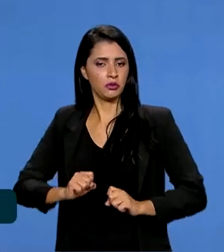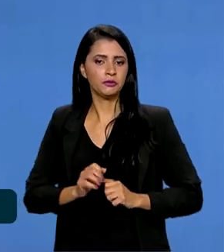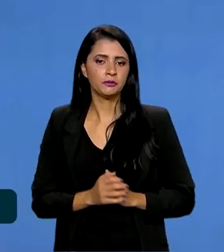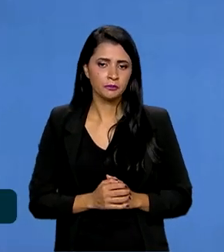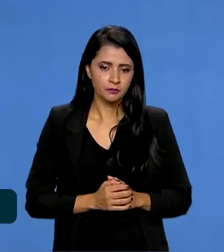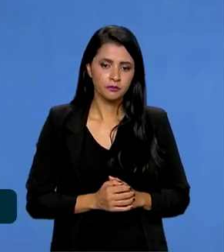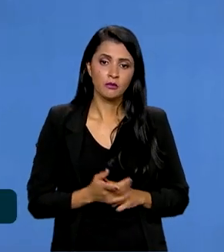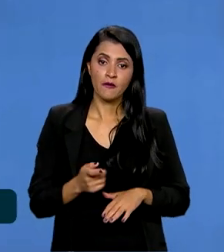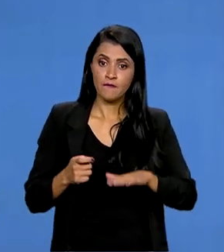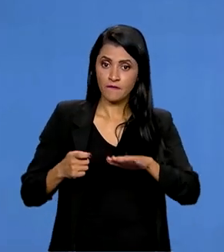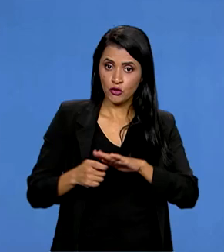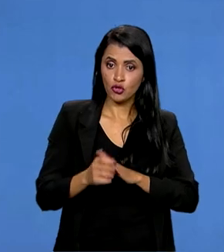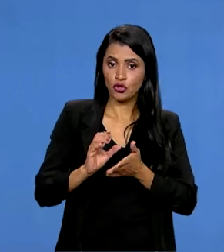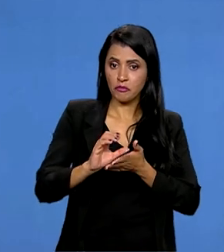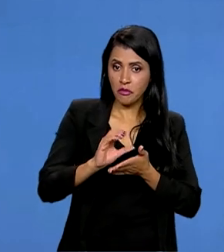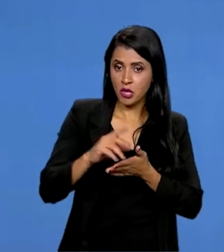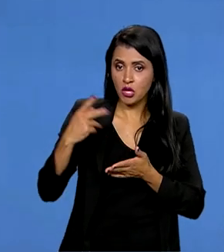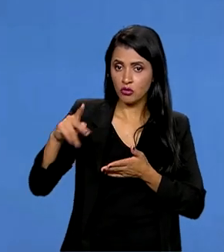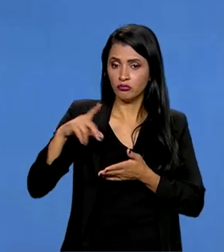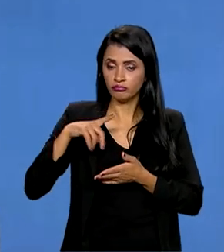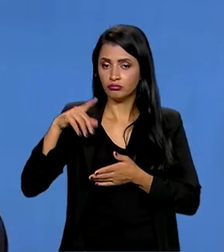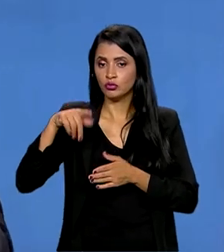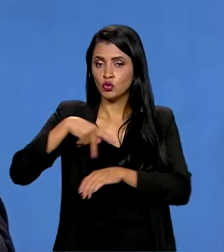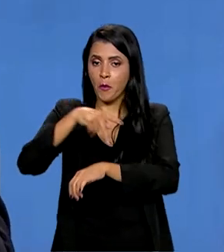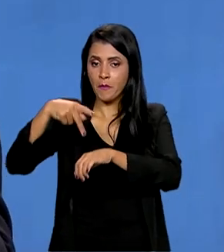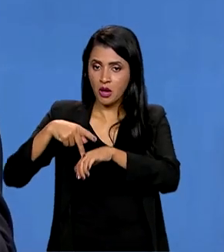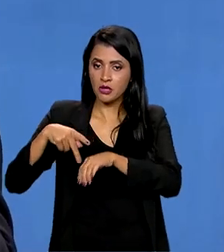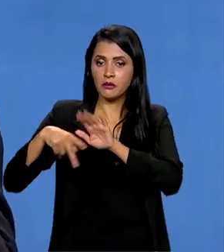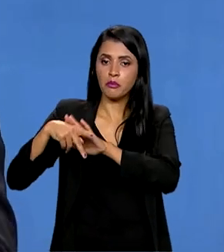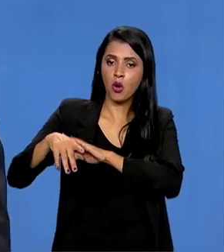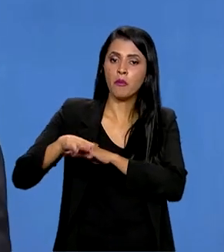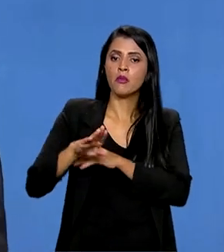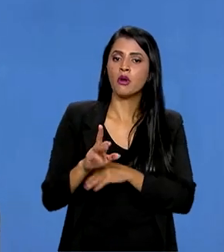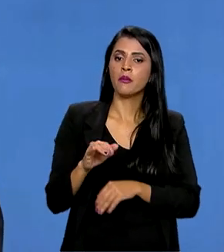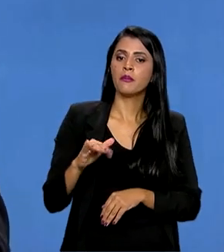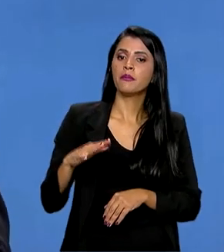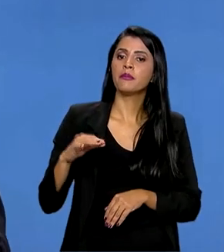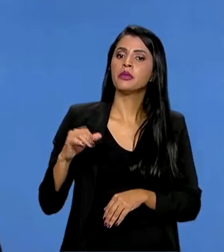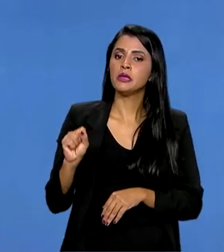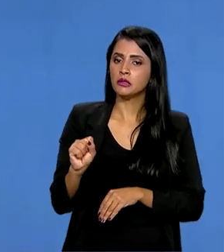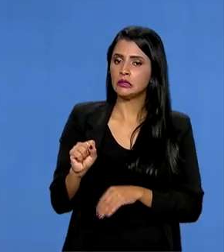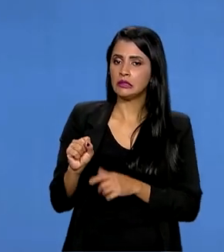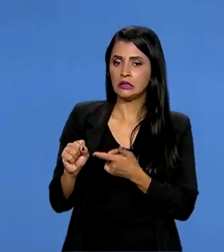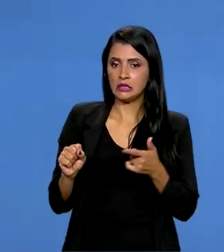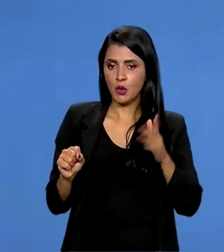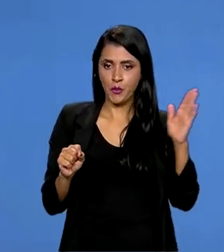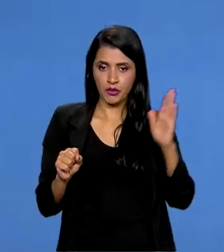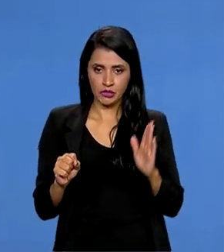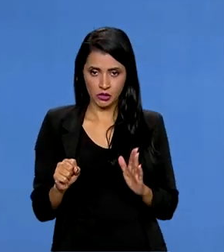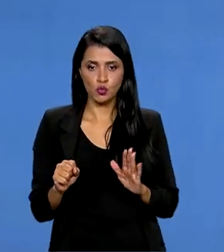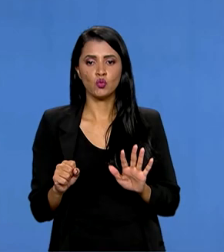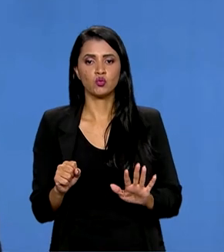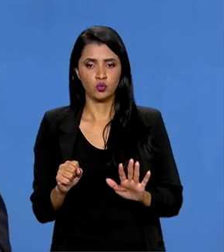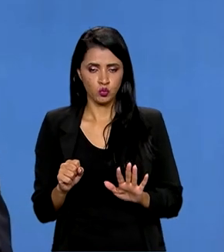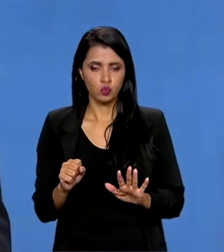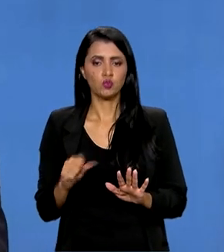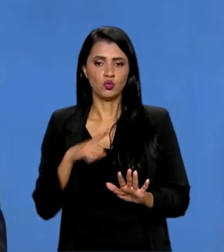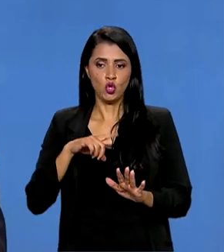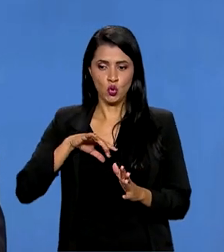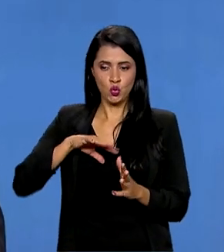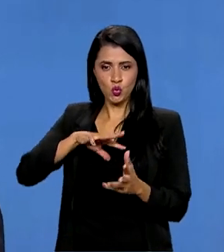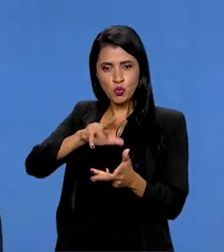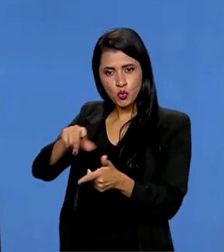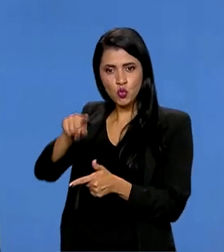investimentos estrangeiros diretos dos países dos BRICS, sem o Brasil, no mundo